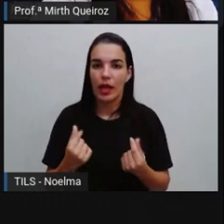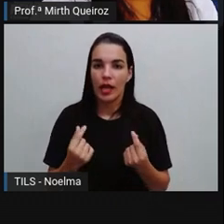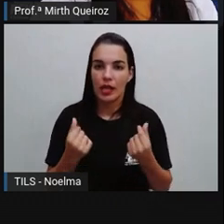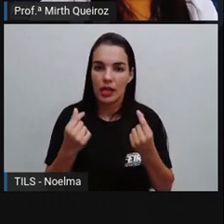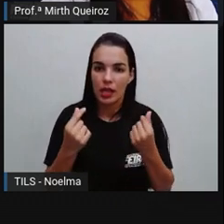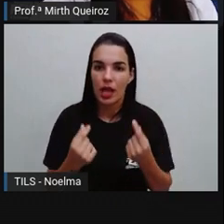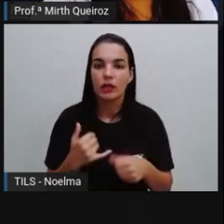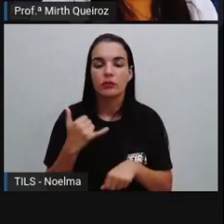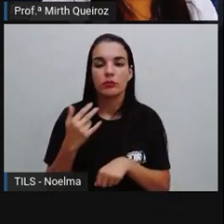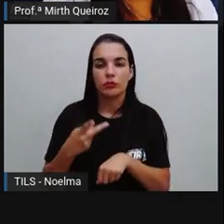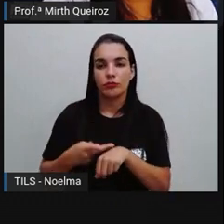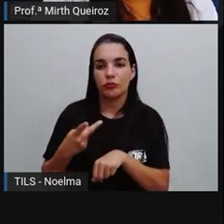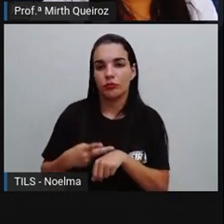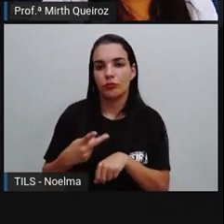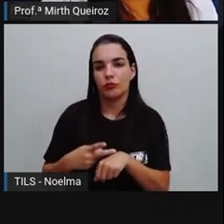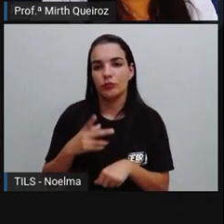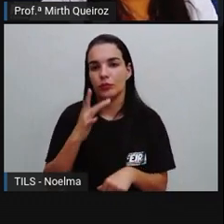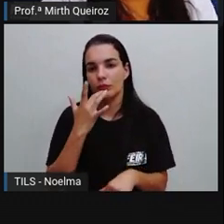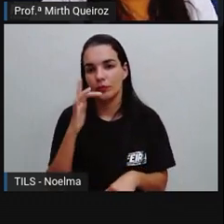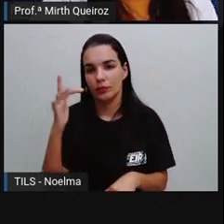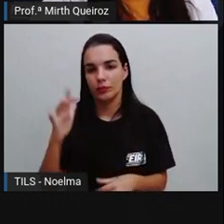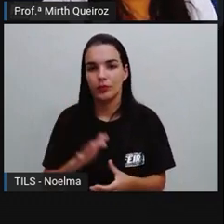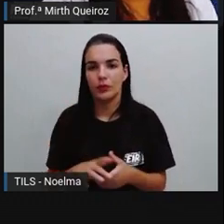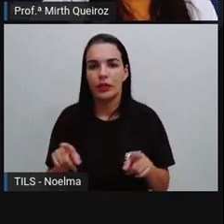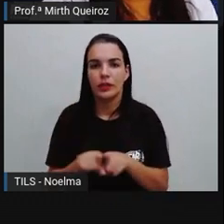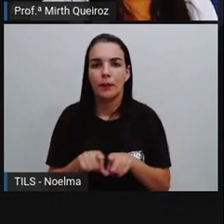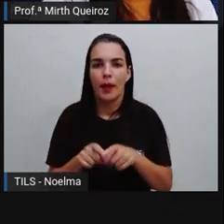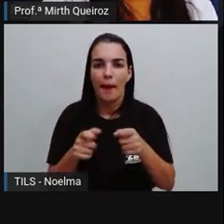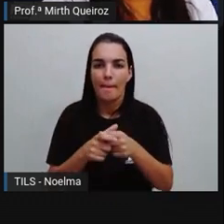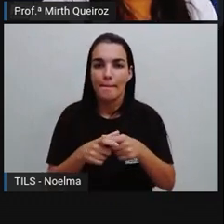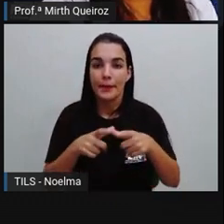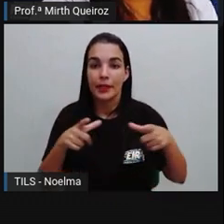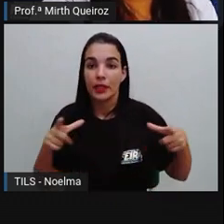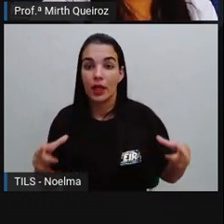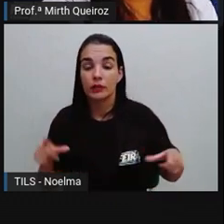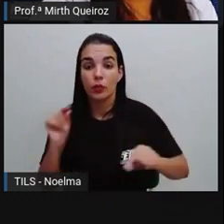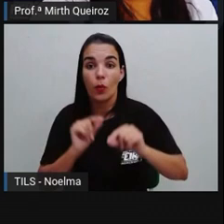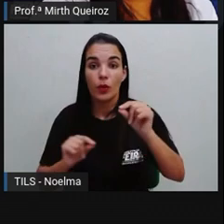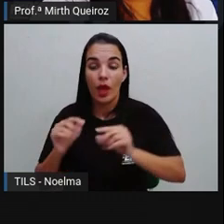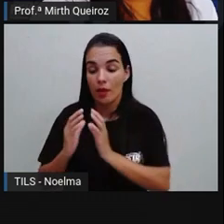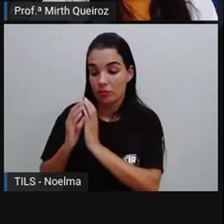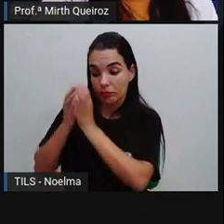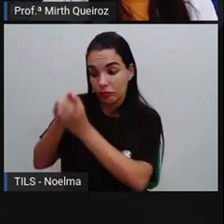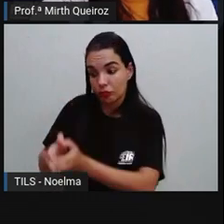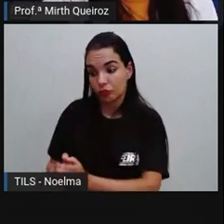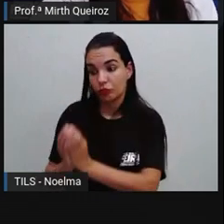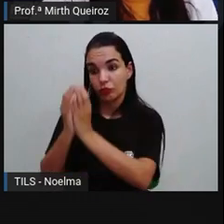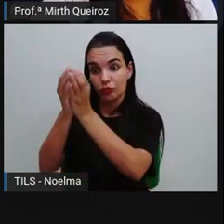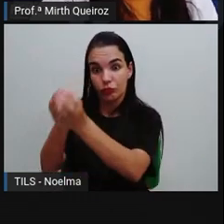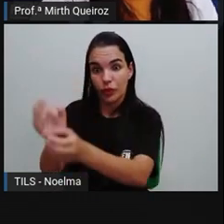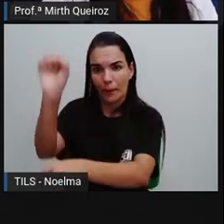devido à mineração. Ampliando a importância dos locais em que havia os portos de desembarque dessas